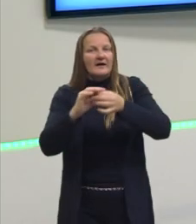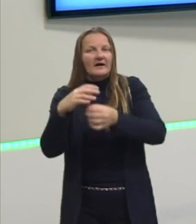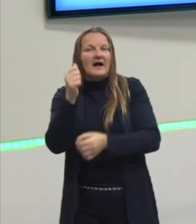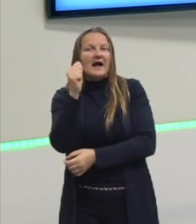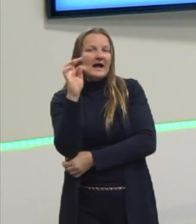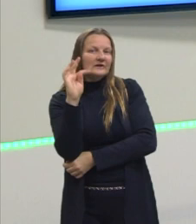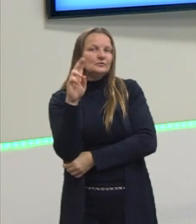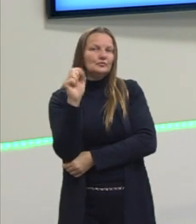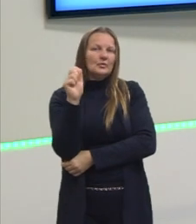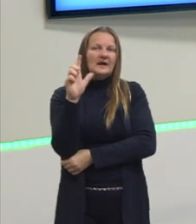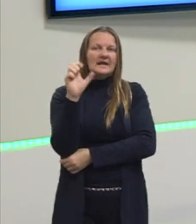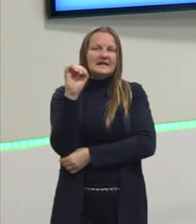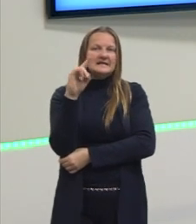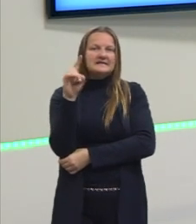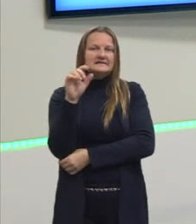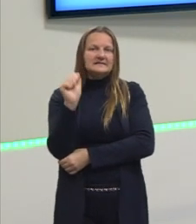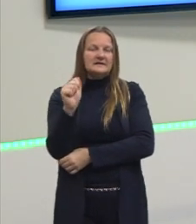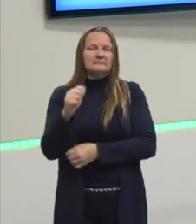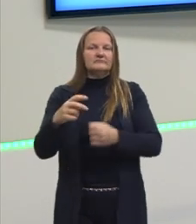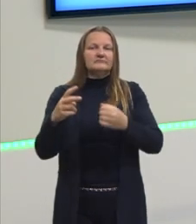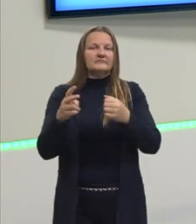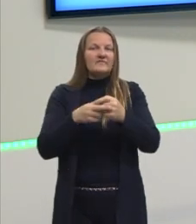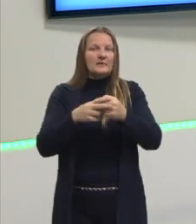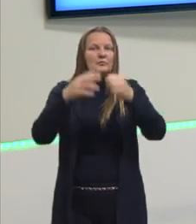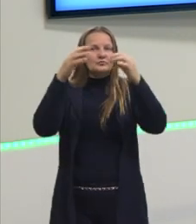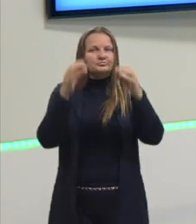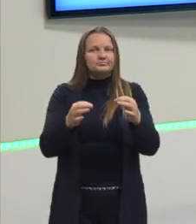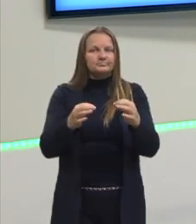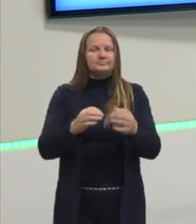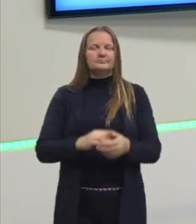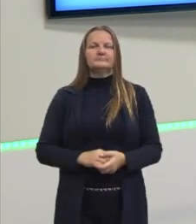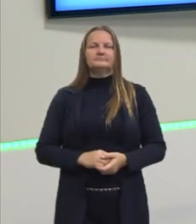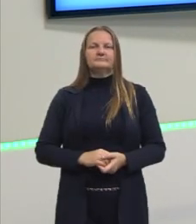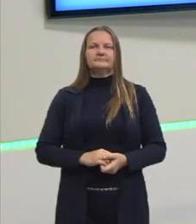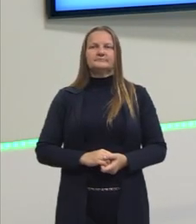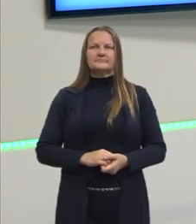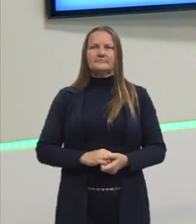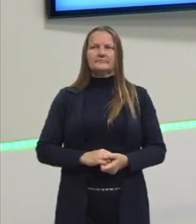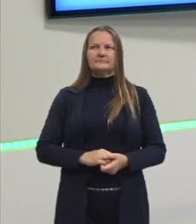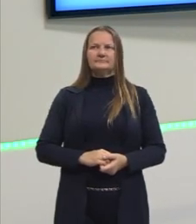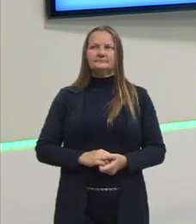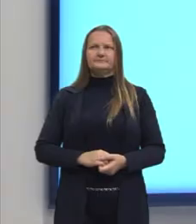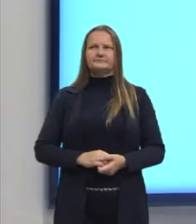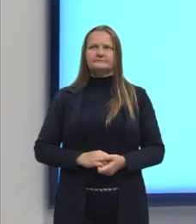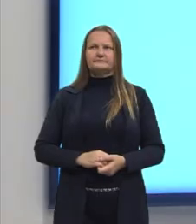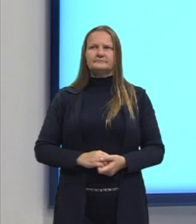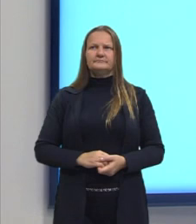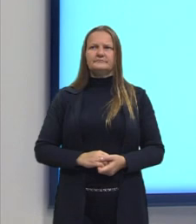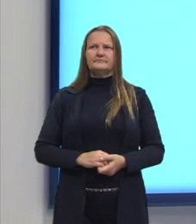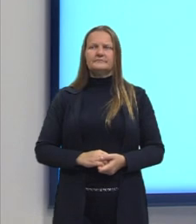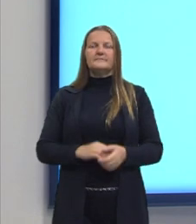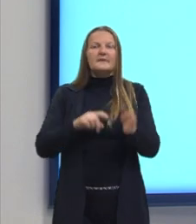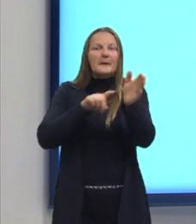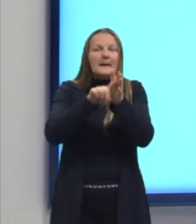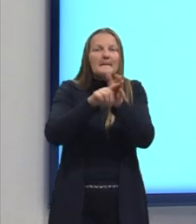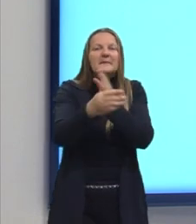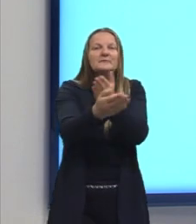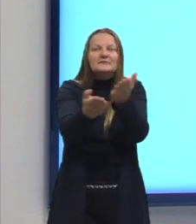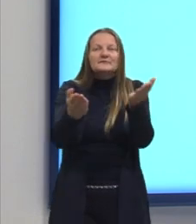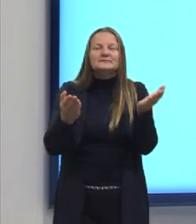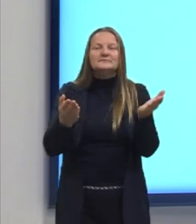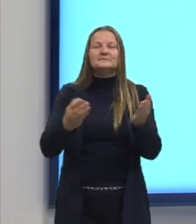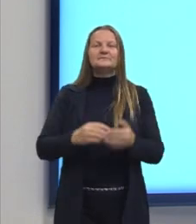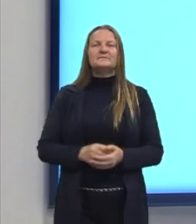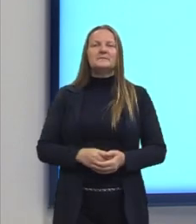eventos. Sendo essa, então, a nossa resposta correta. E daí eu pergunto para vocês.